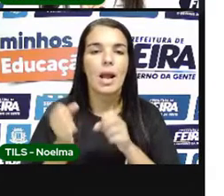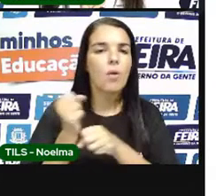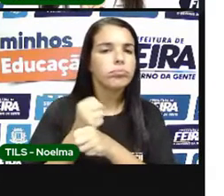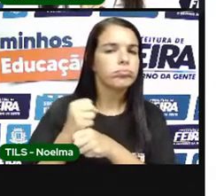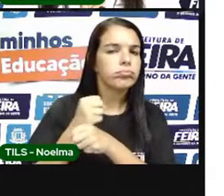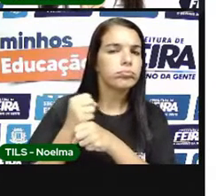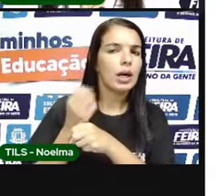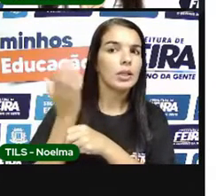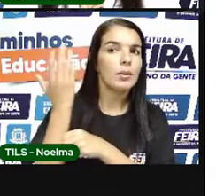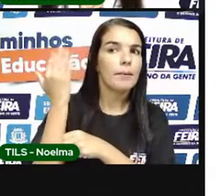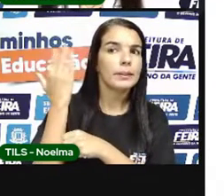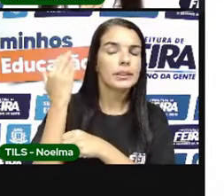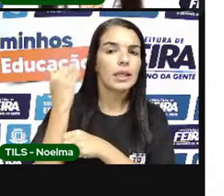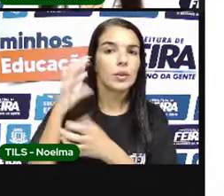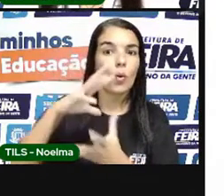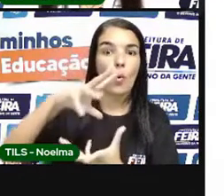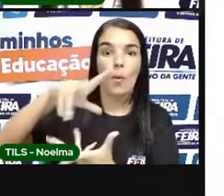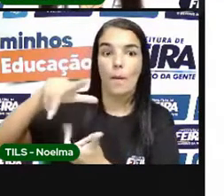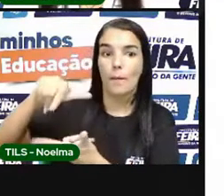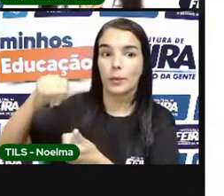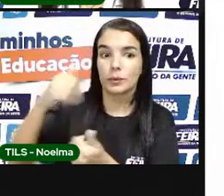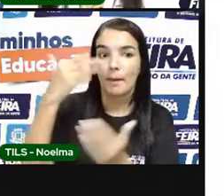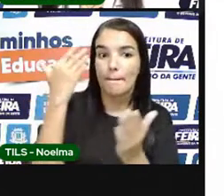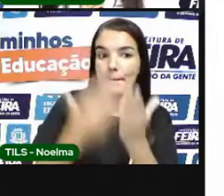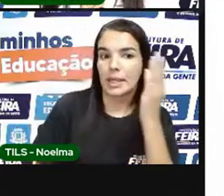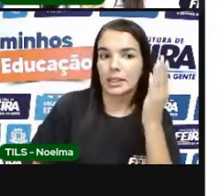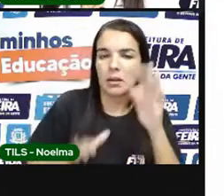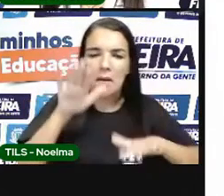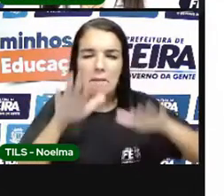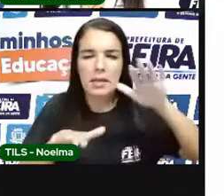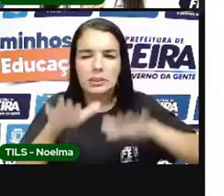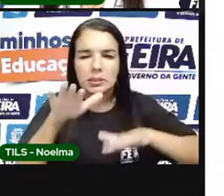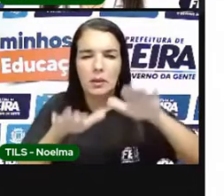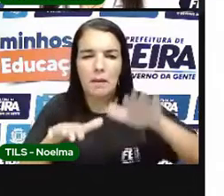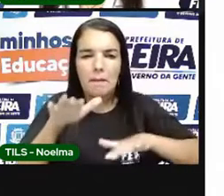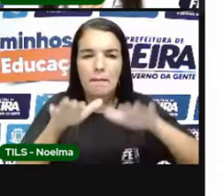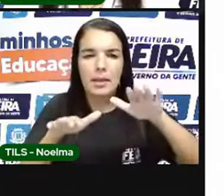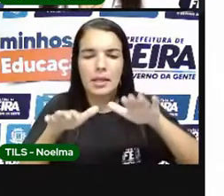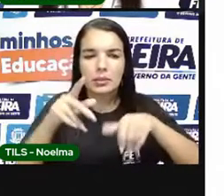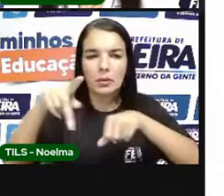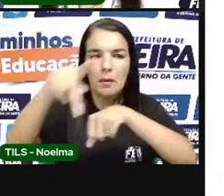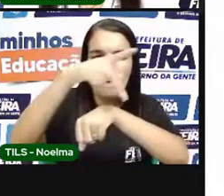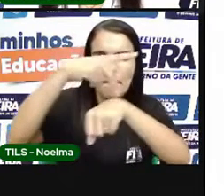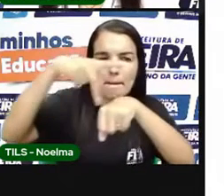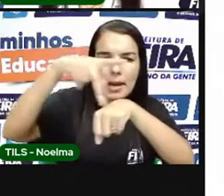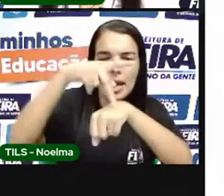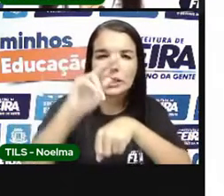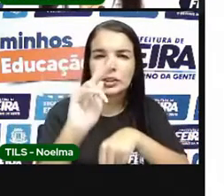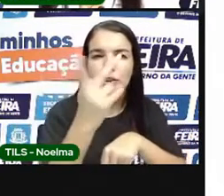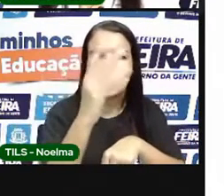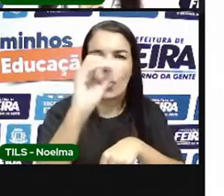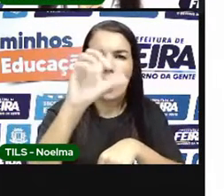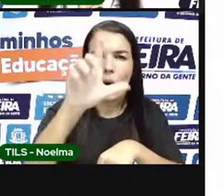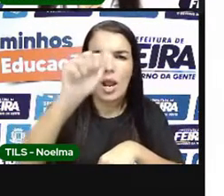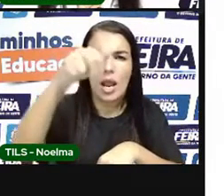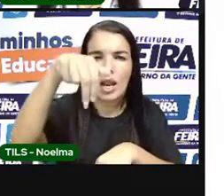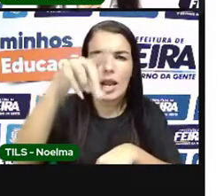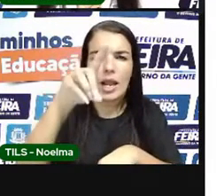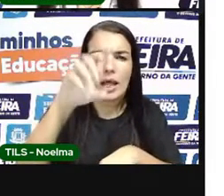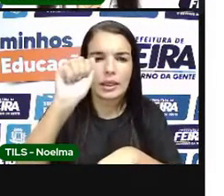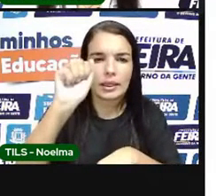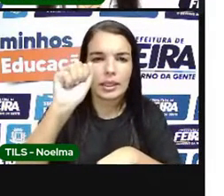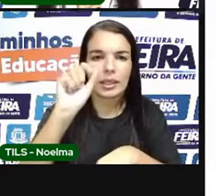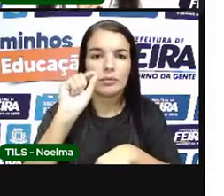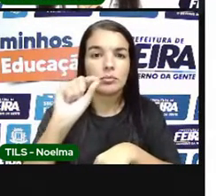passado O mundo perdeu O equivalente A superfície Da Holanda Em florestas Virgens Tropicais Com o Brasil À